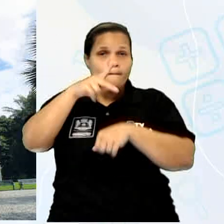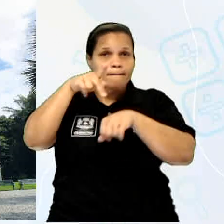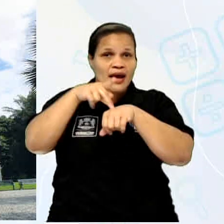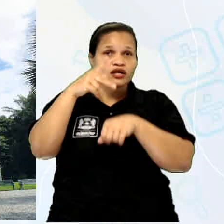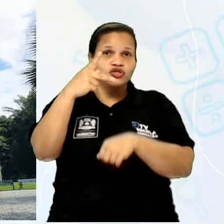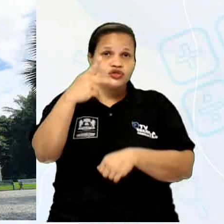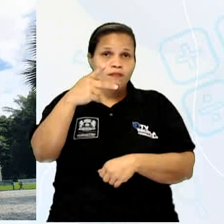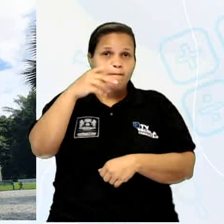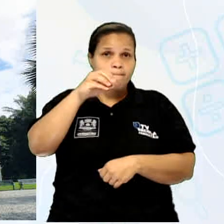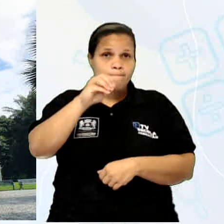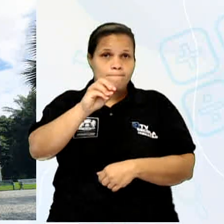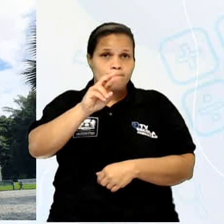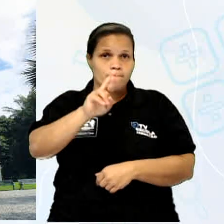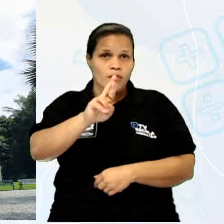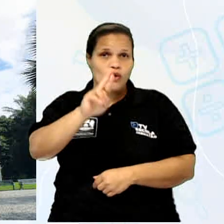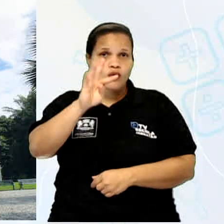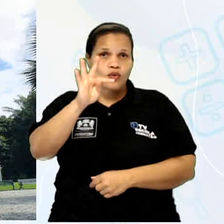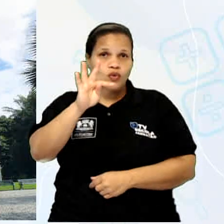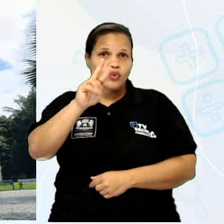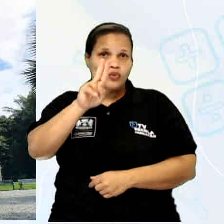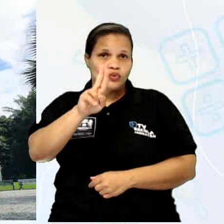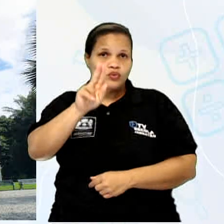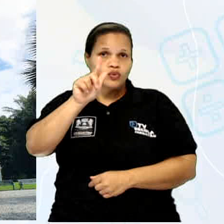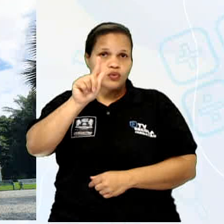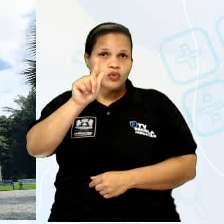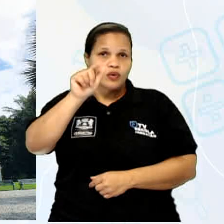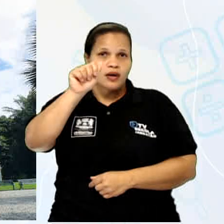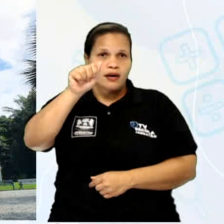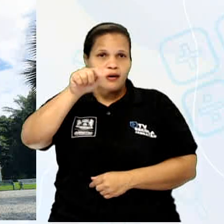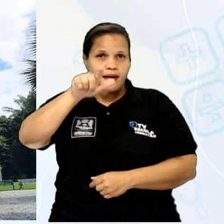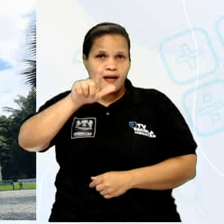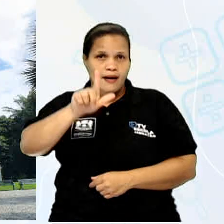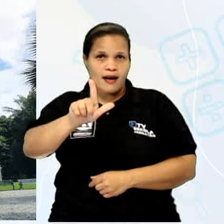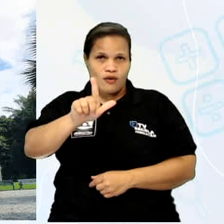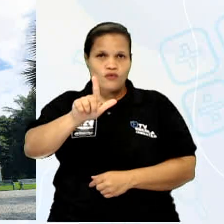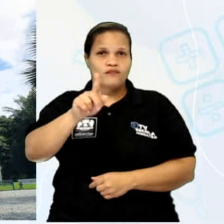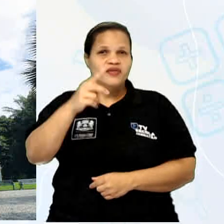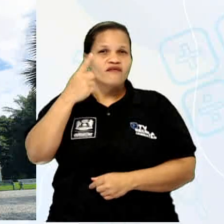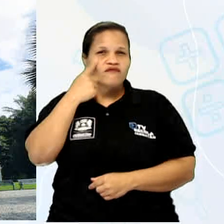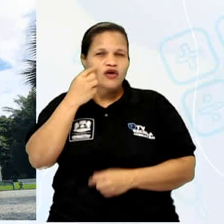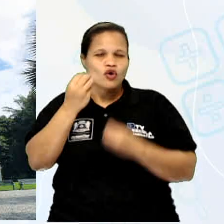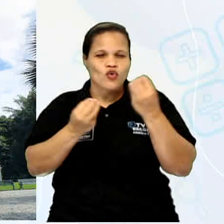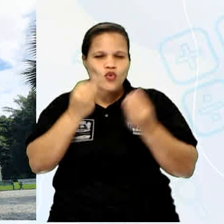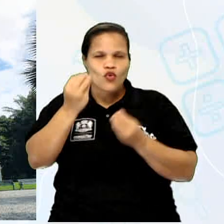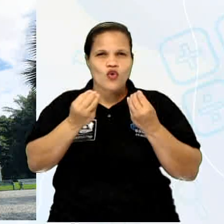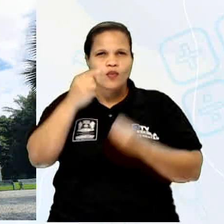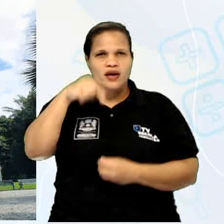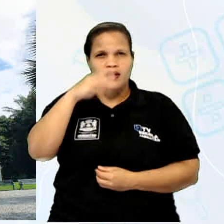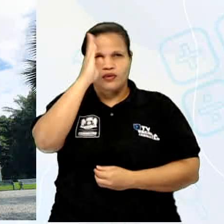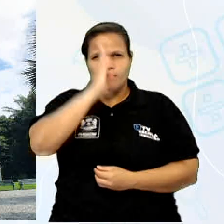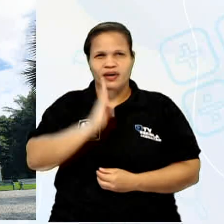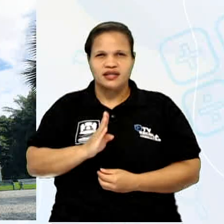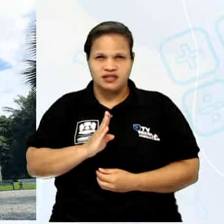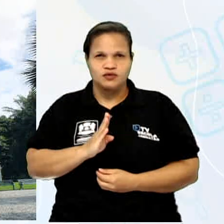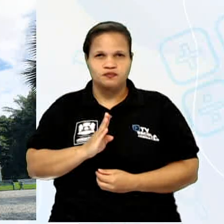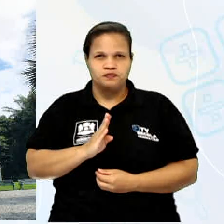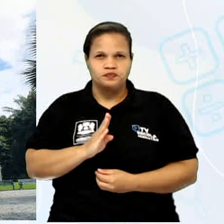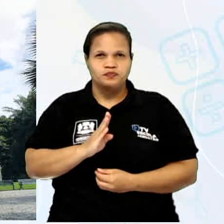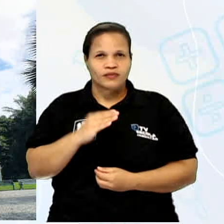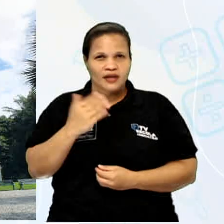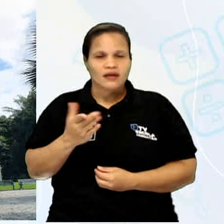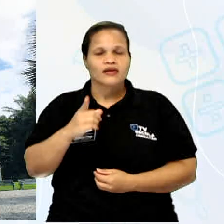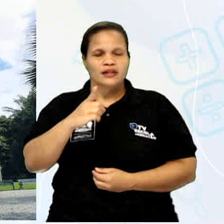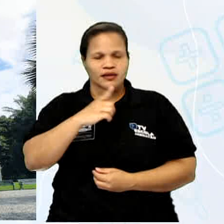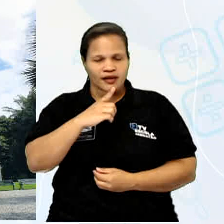fora da Holanda. maior coleção desse quadro de Franz Post está aqui, no Instituto